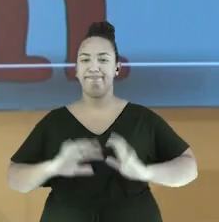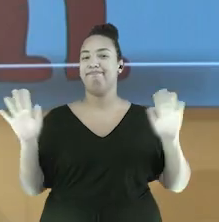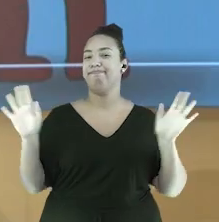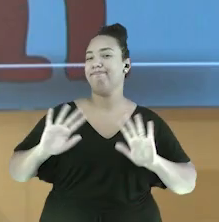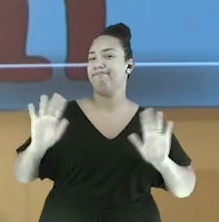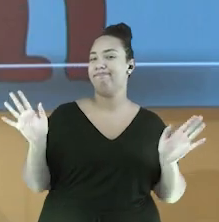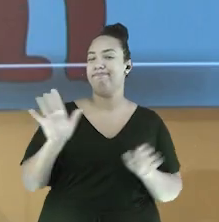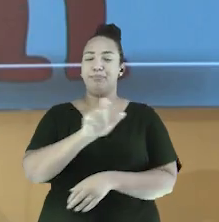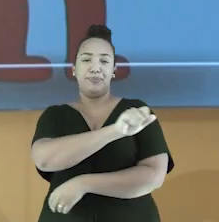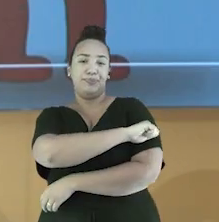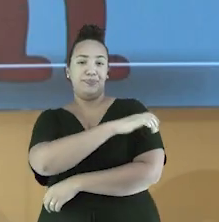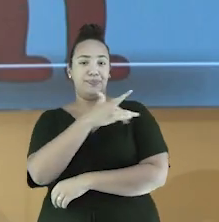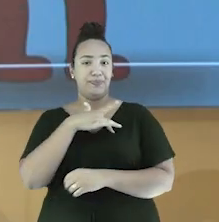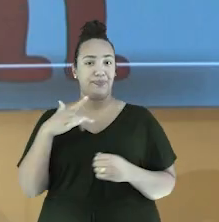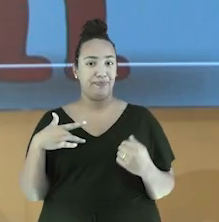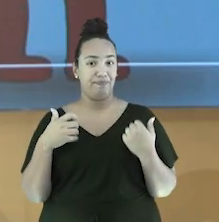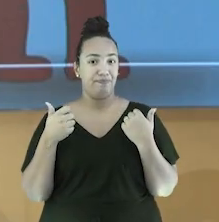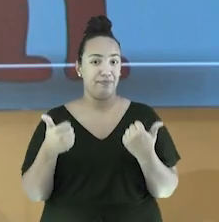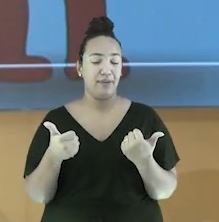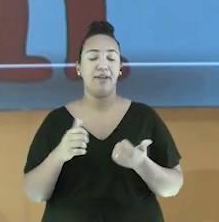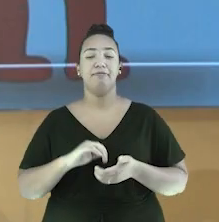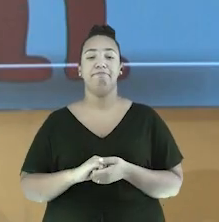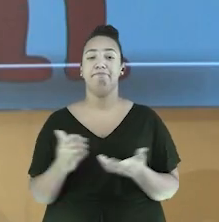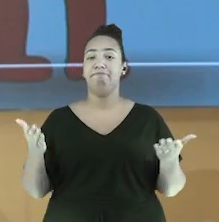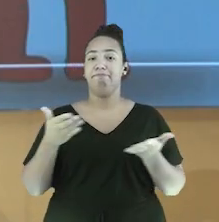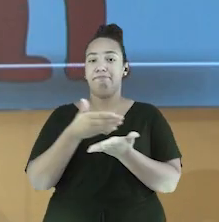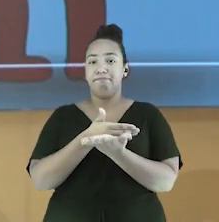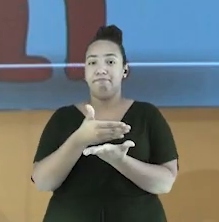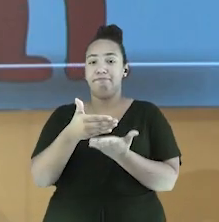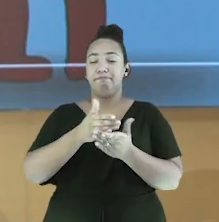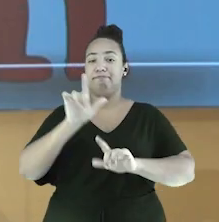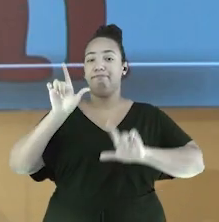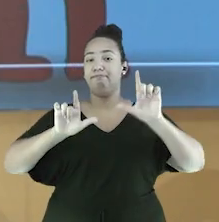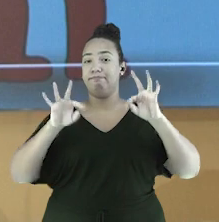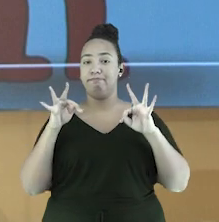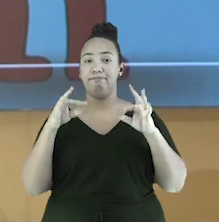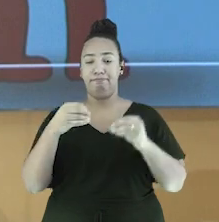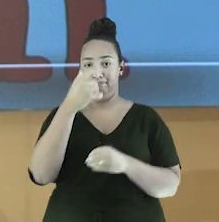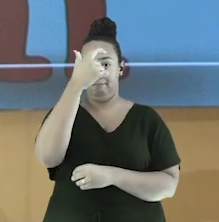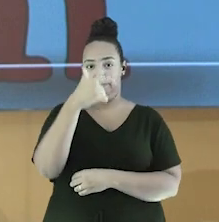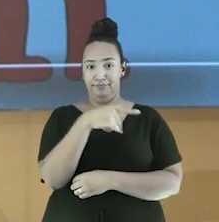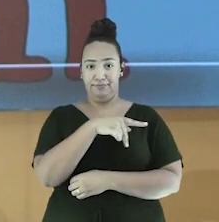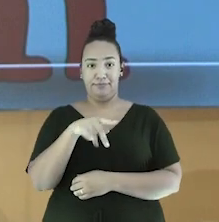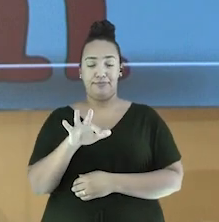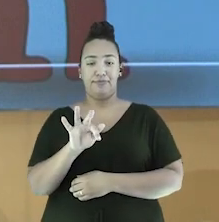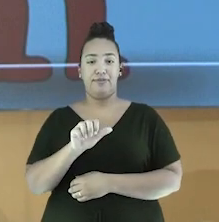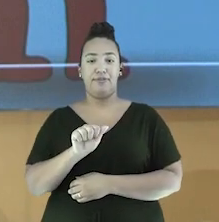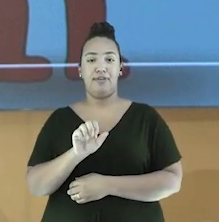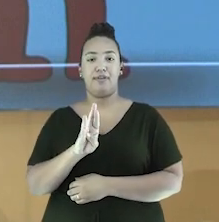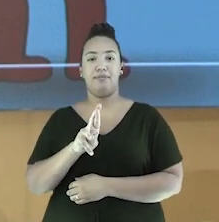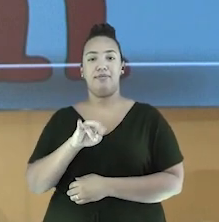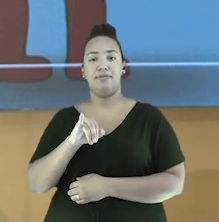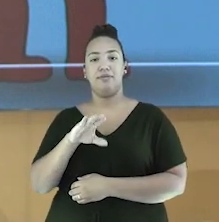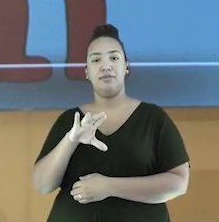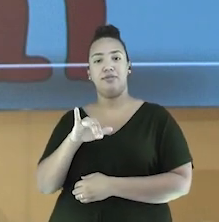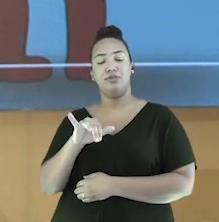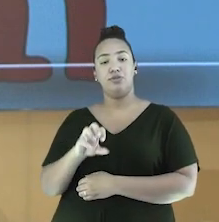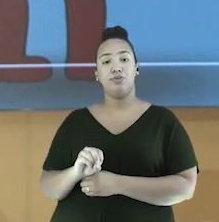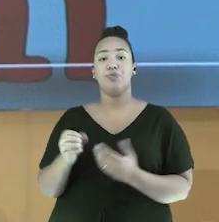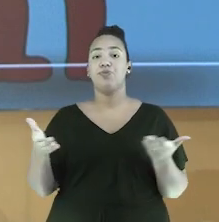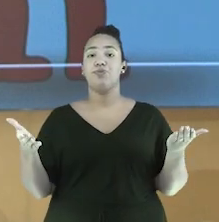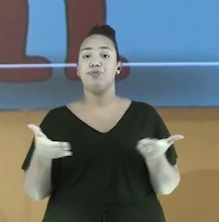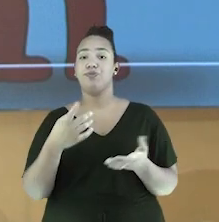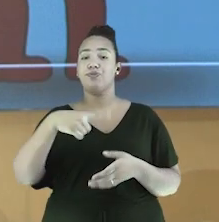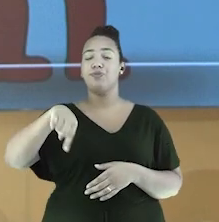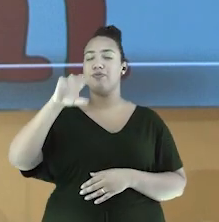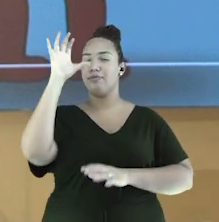Olá, estudantes! Como vocês estão? Estamos começando mais um programa TudoTV. Eu sou o professor Fabrício e hoje nós vamos explorar um